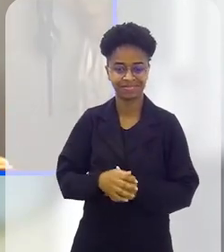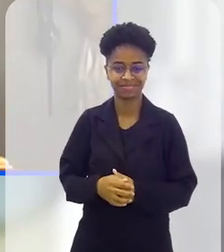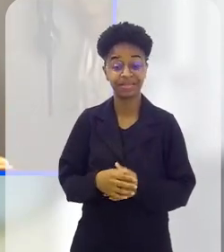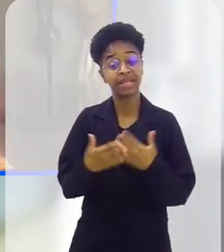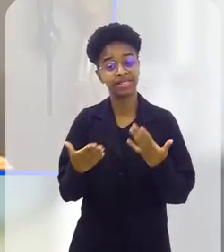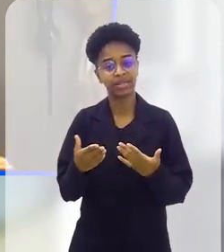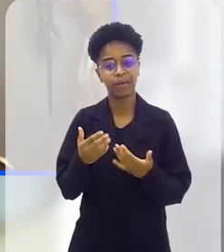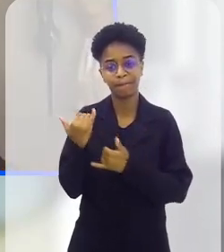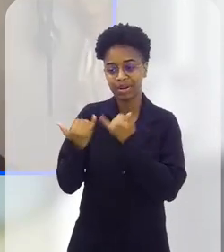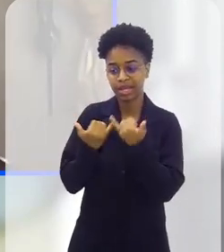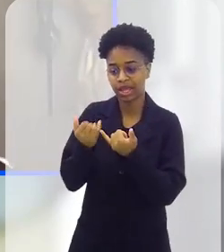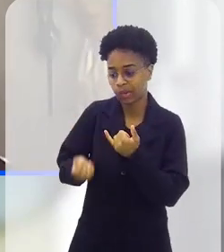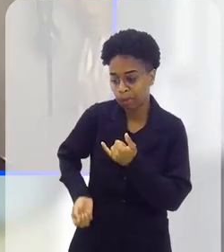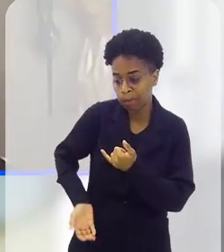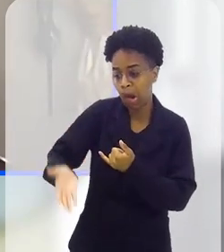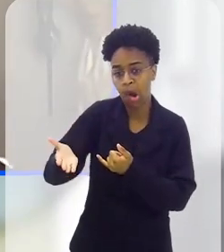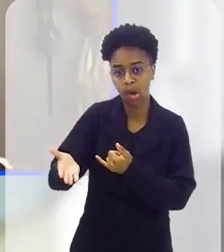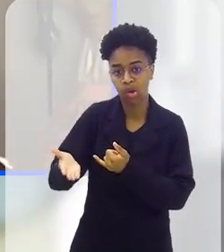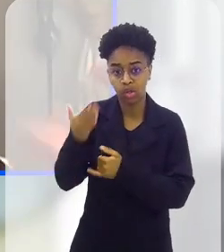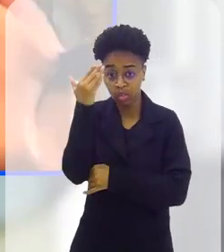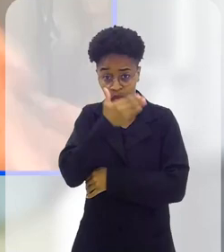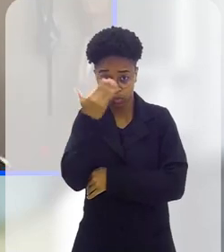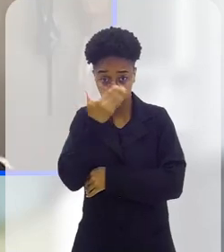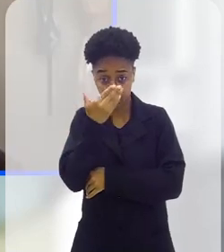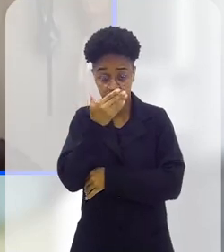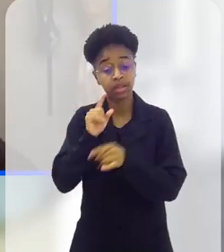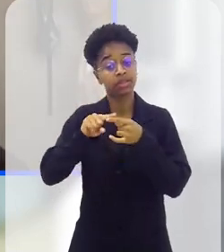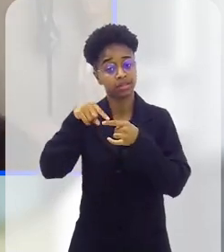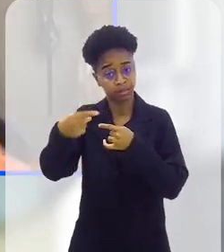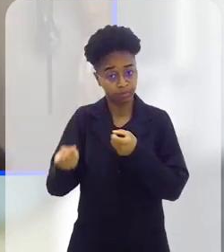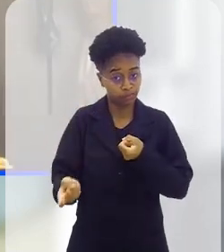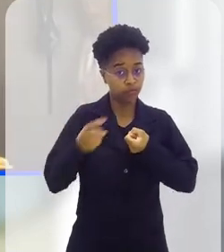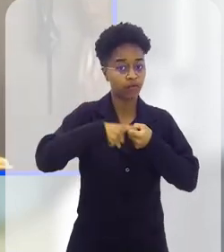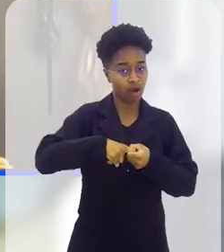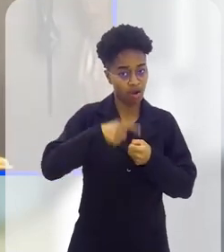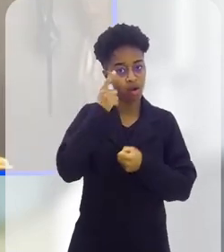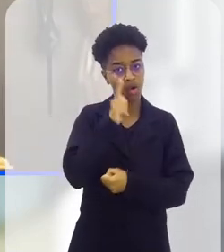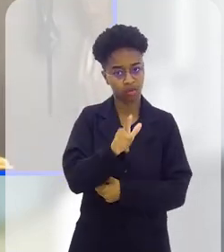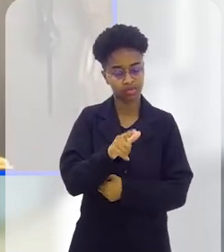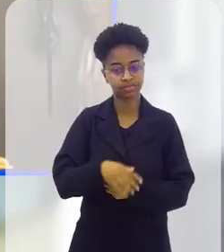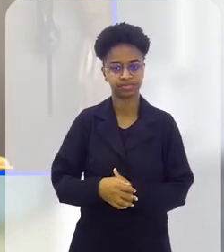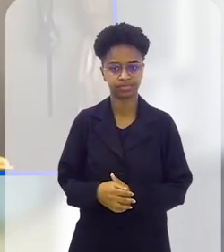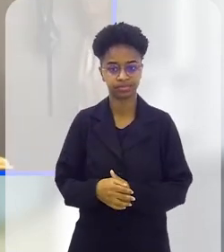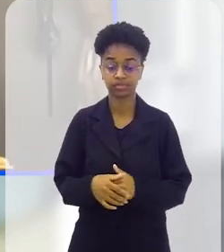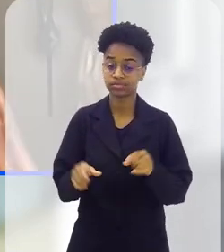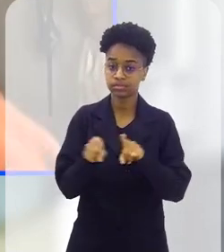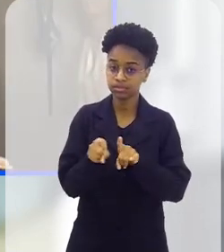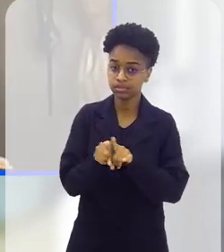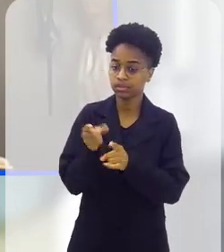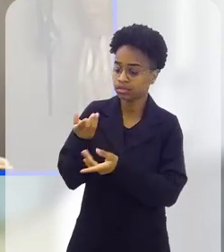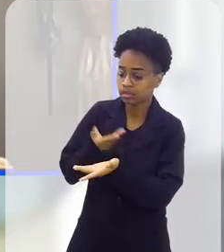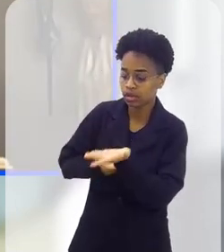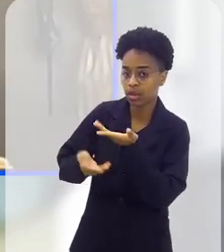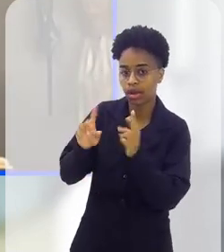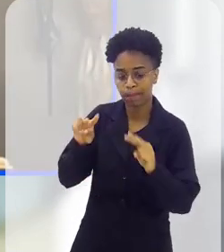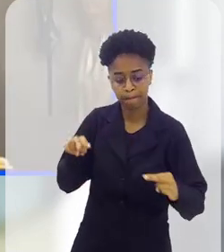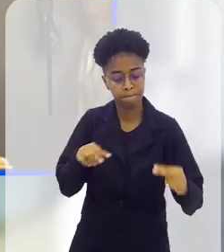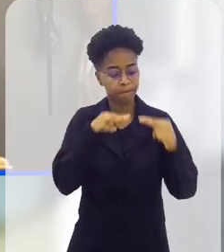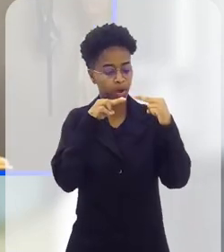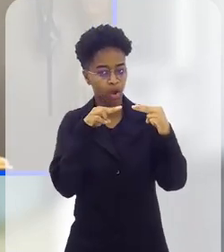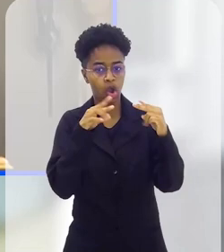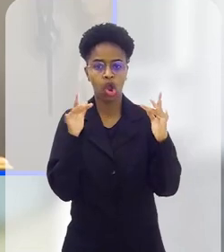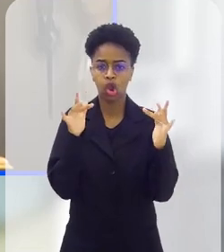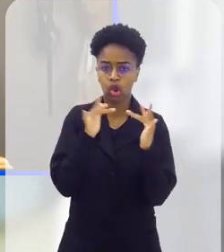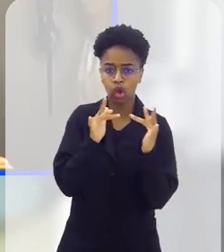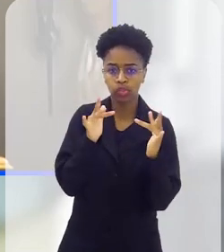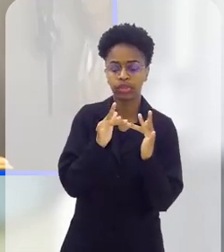Você joga um brinquedinho no chão que saiu da visão dela, esse brinquedinho vai voltar. Além da troca com o outro,